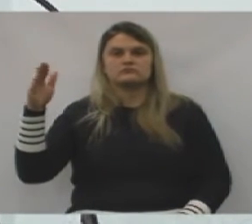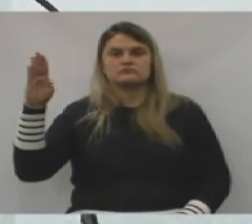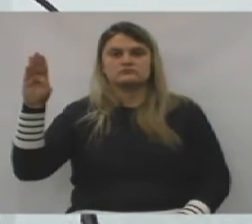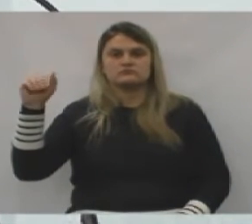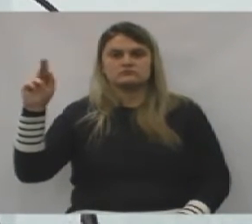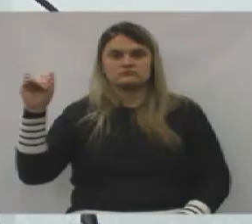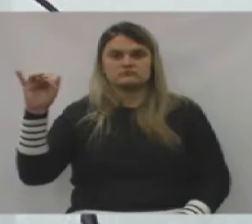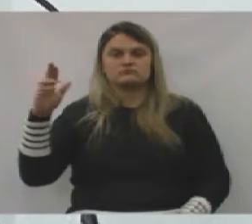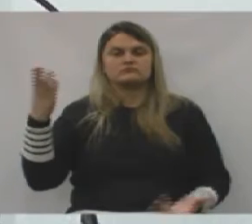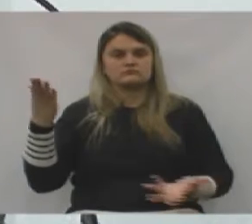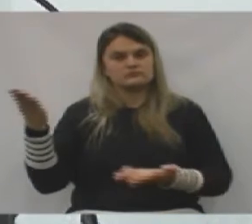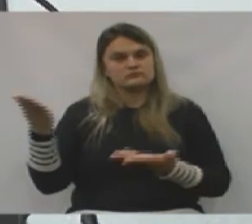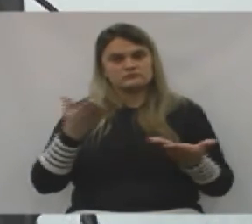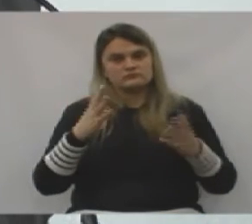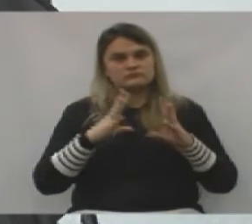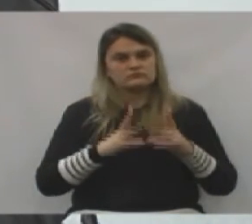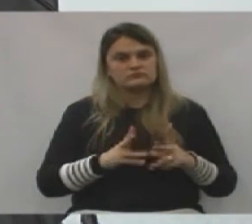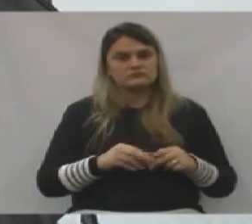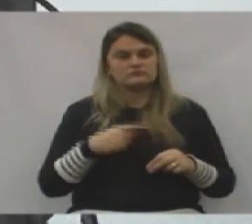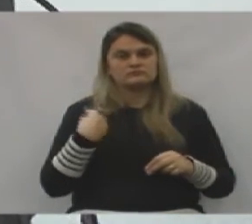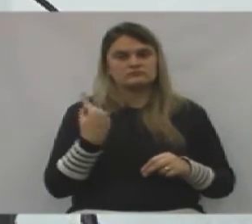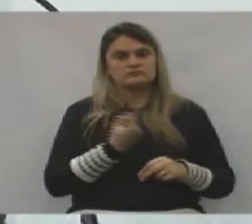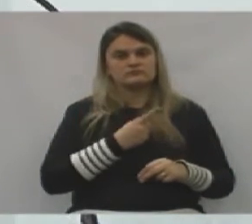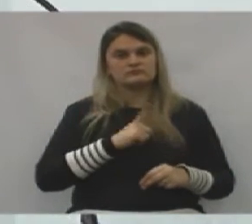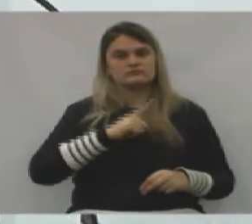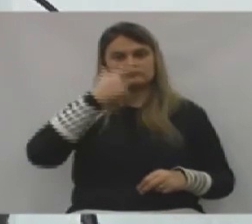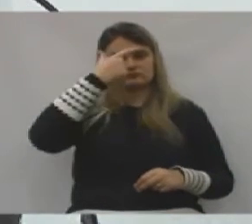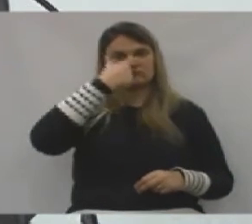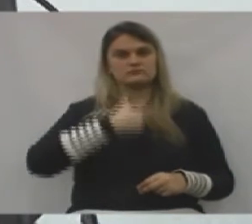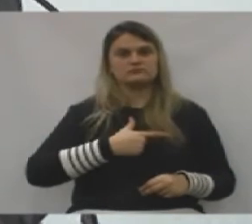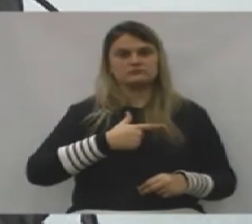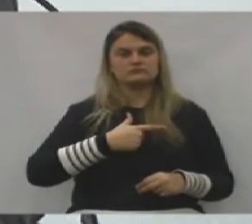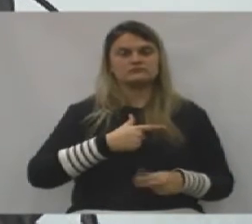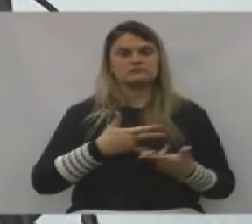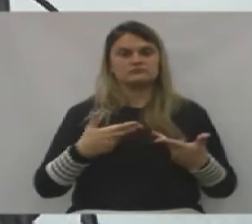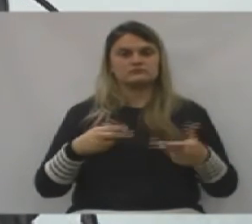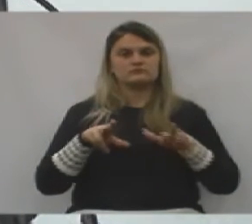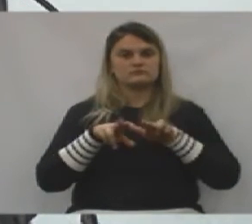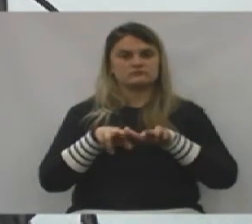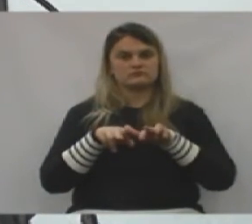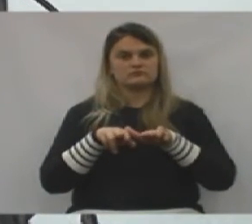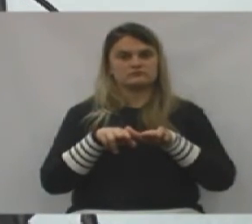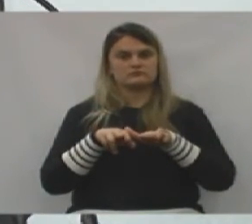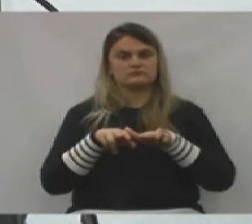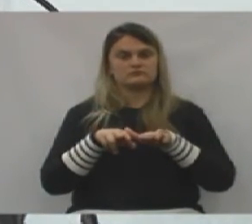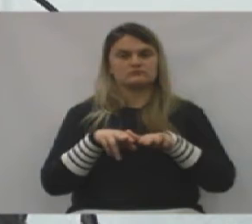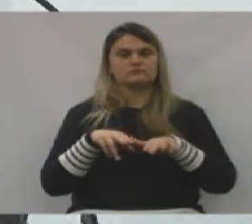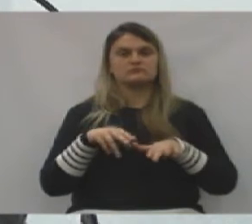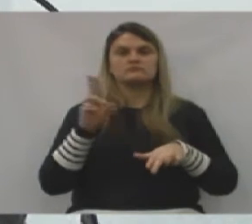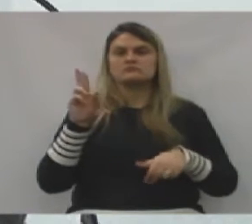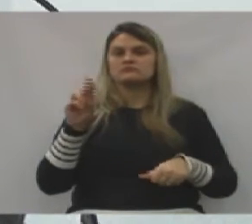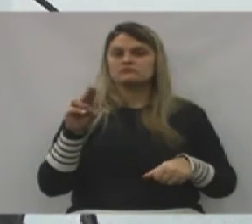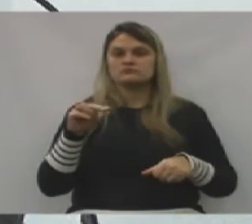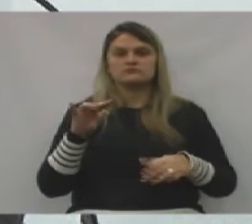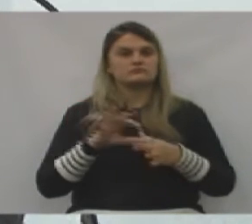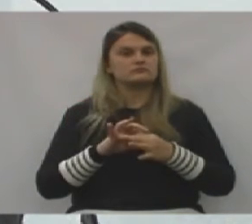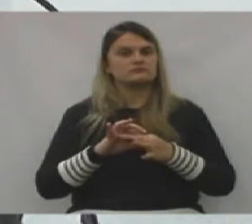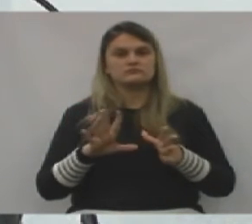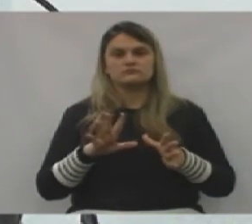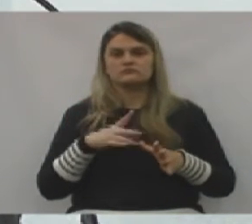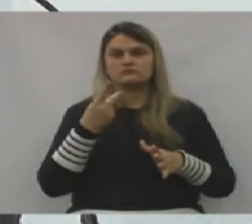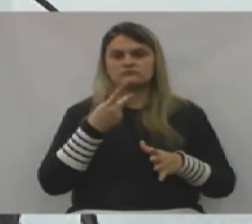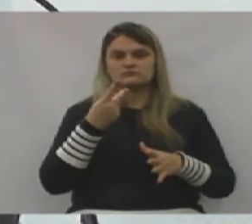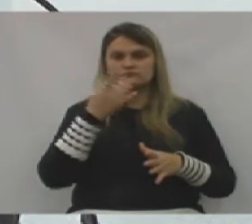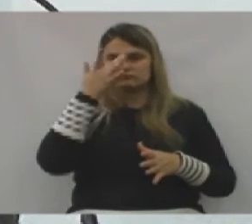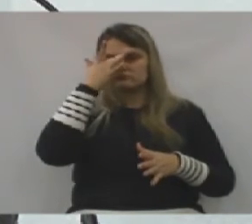a todos. Nós temos essa coisa em comum, não Bachir? A gente nunca deixou de